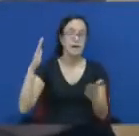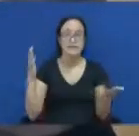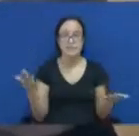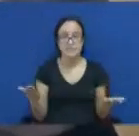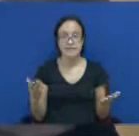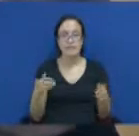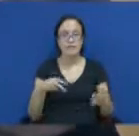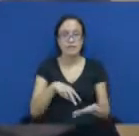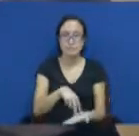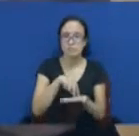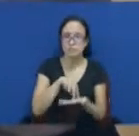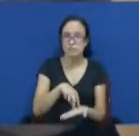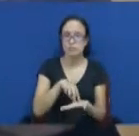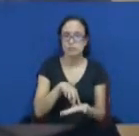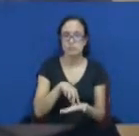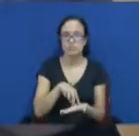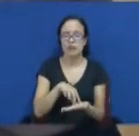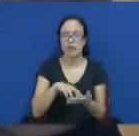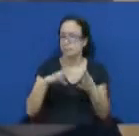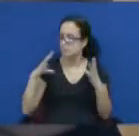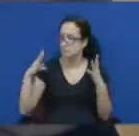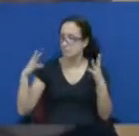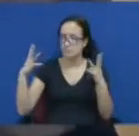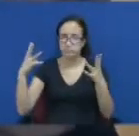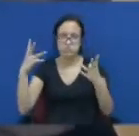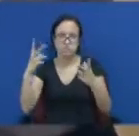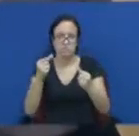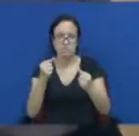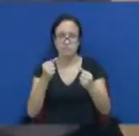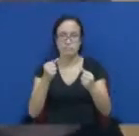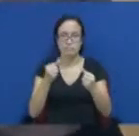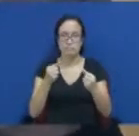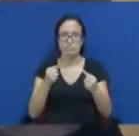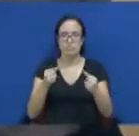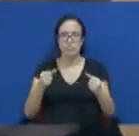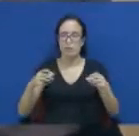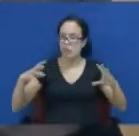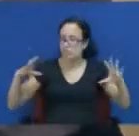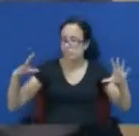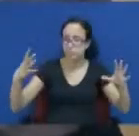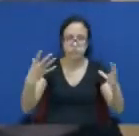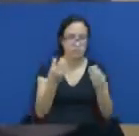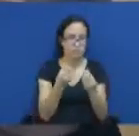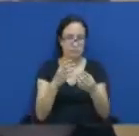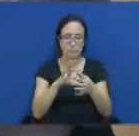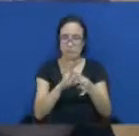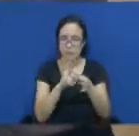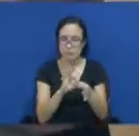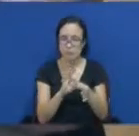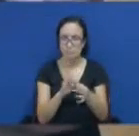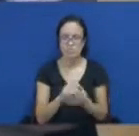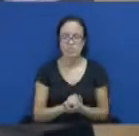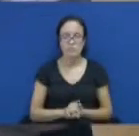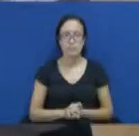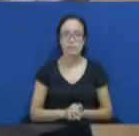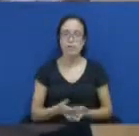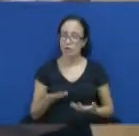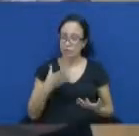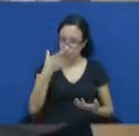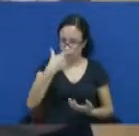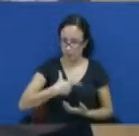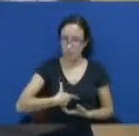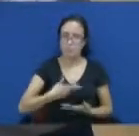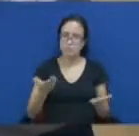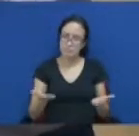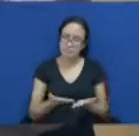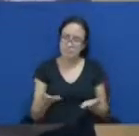compreende uma esfera ampla, absurdamente ampla. Estou aqui nessa casa hoje, seu